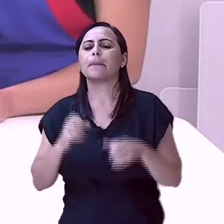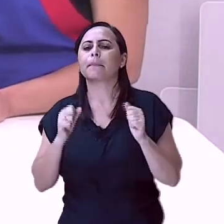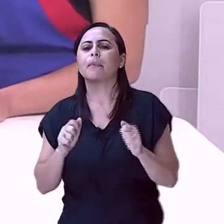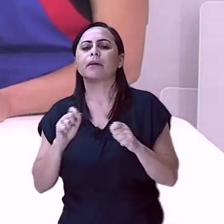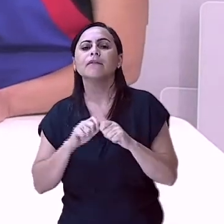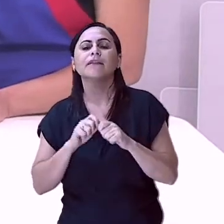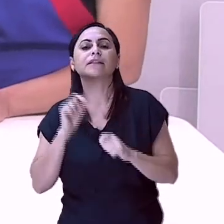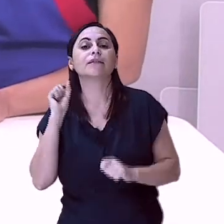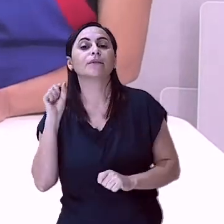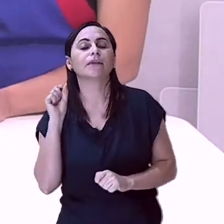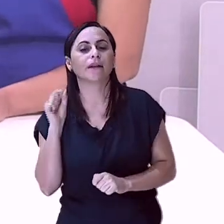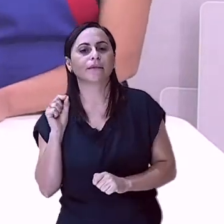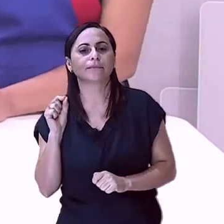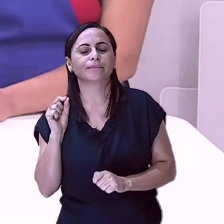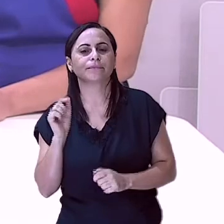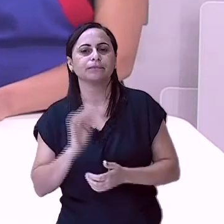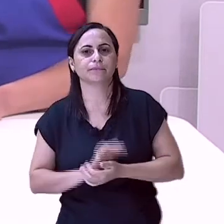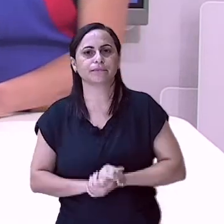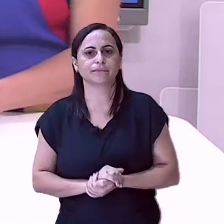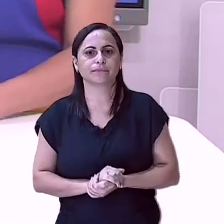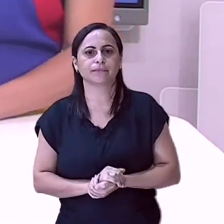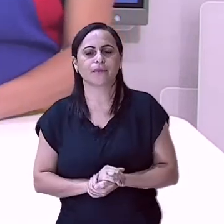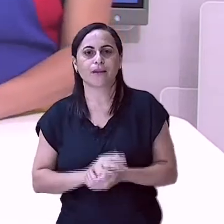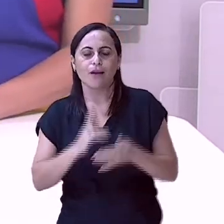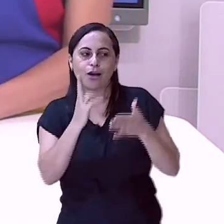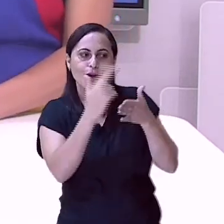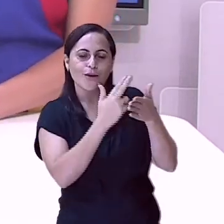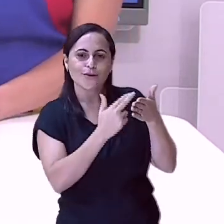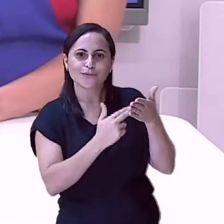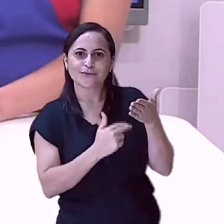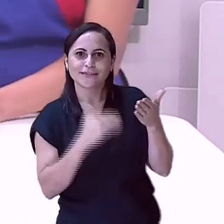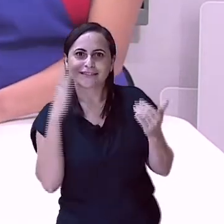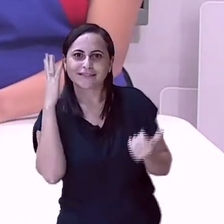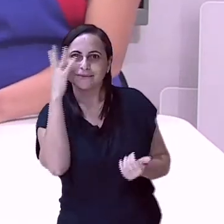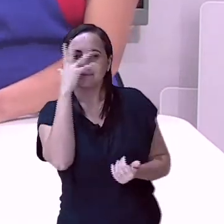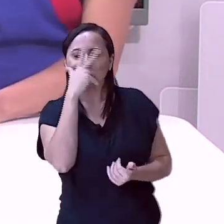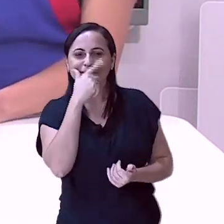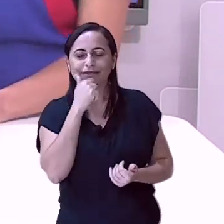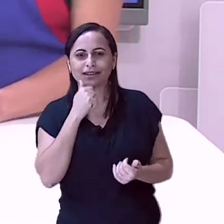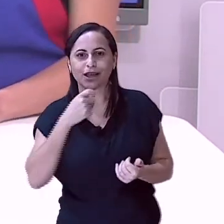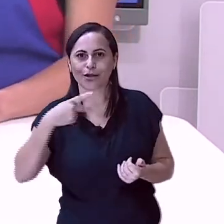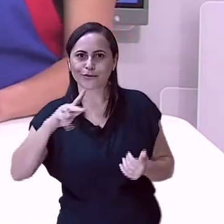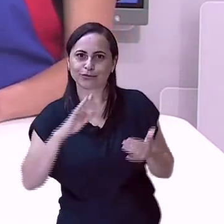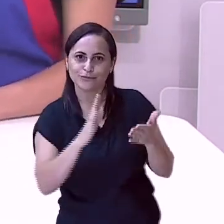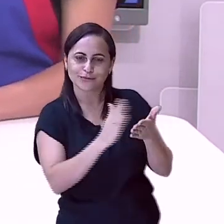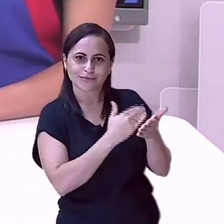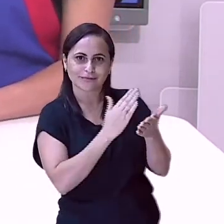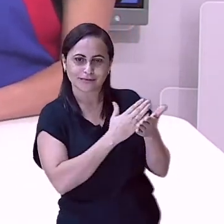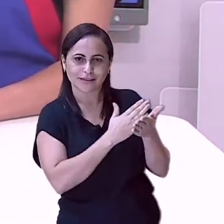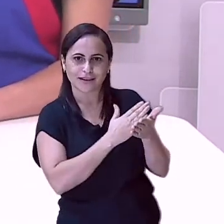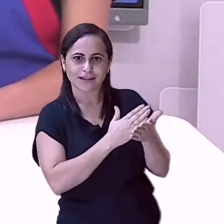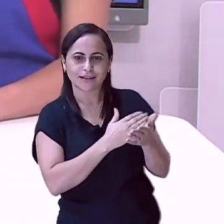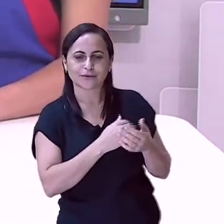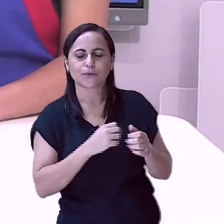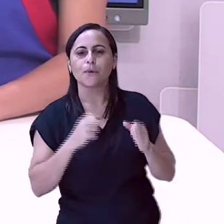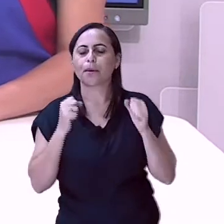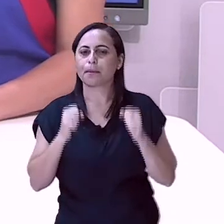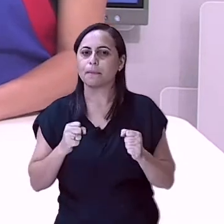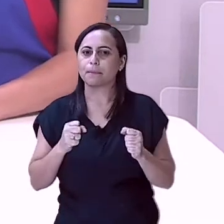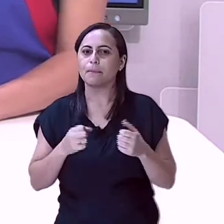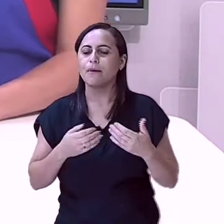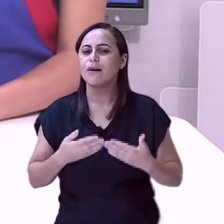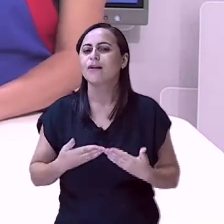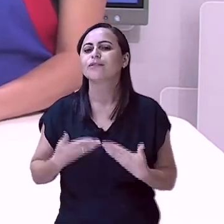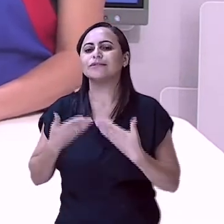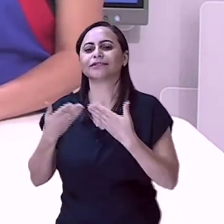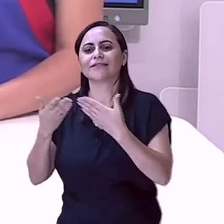crianças, vocês podem fazer um desenho bem bonito no seu caderno e podem entregar pra professora.